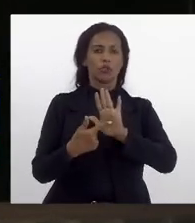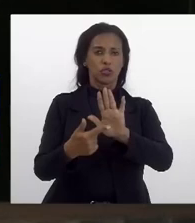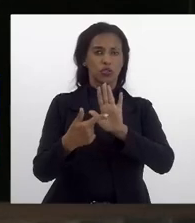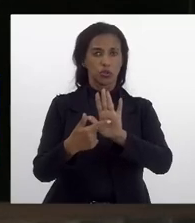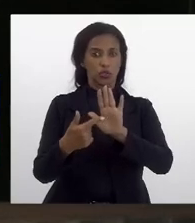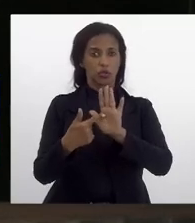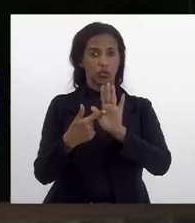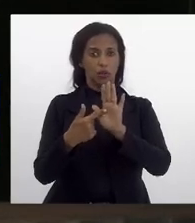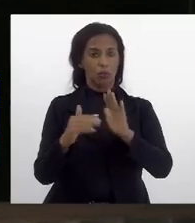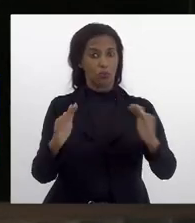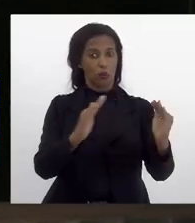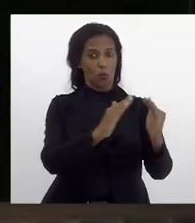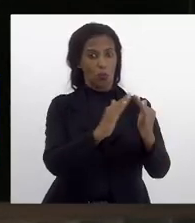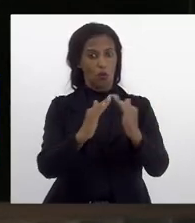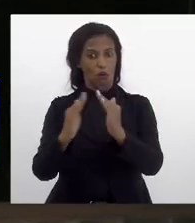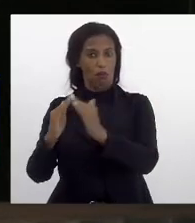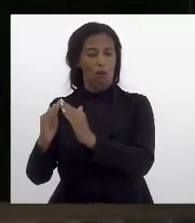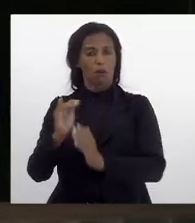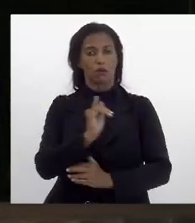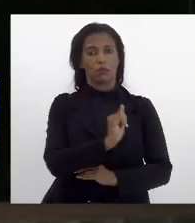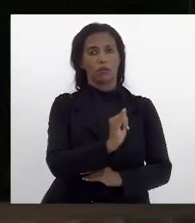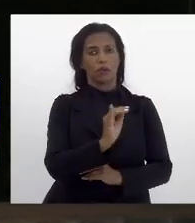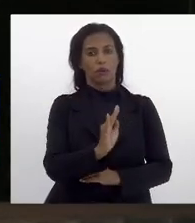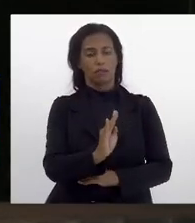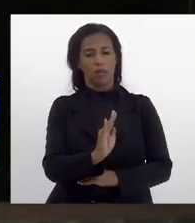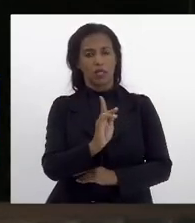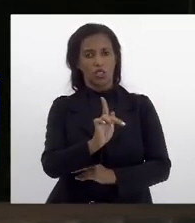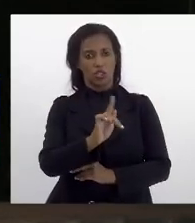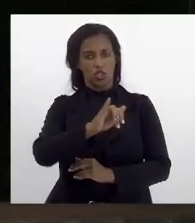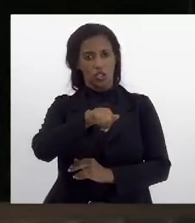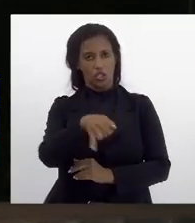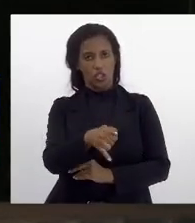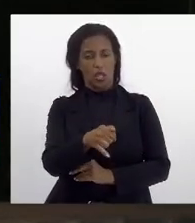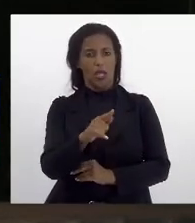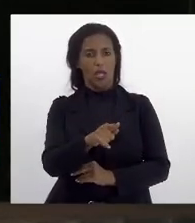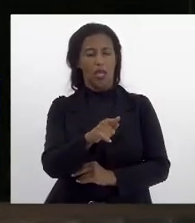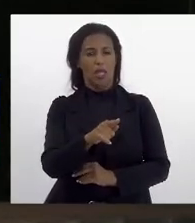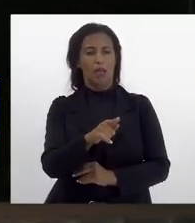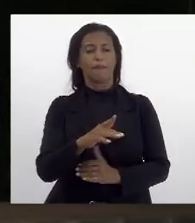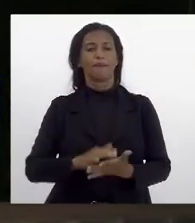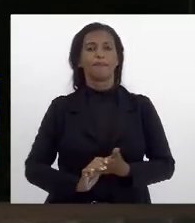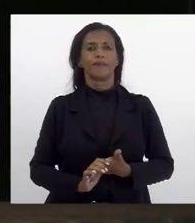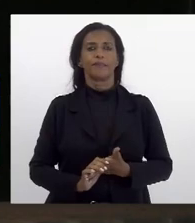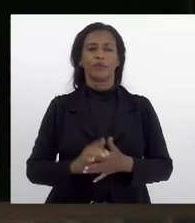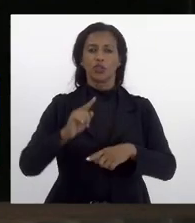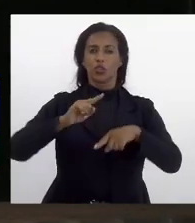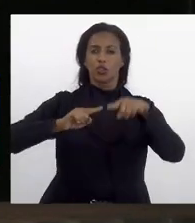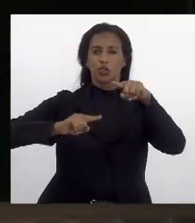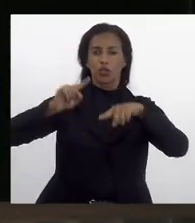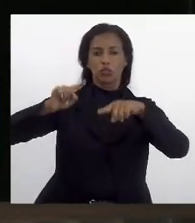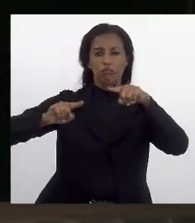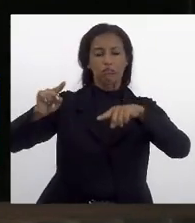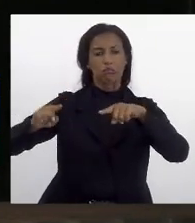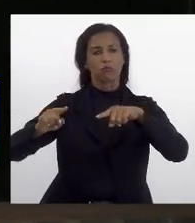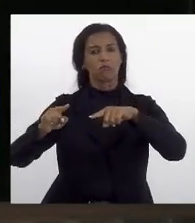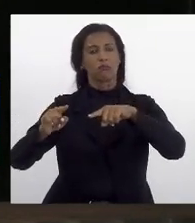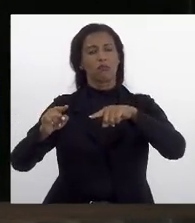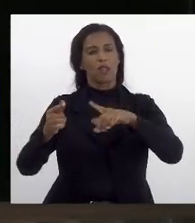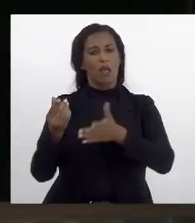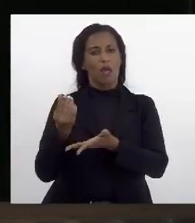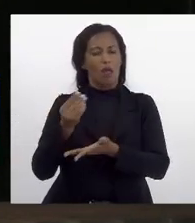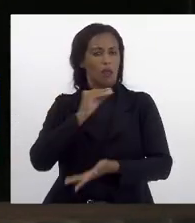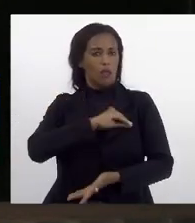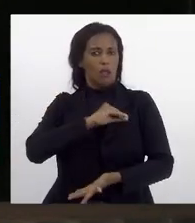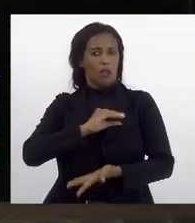por domicílio do IBGE Instituto Brasileiro Geografia Estatística em 2020 a renda